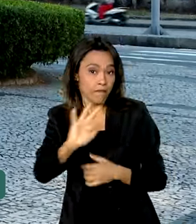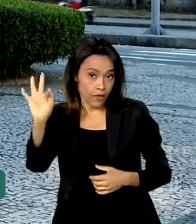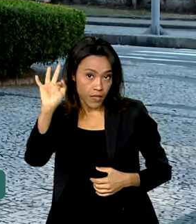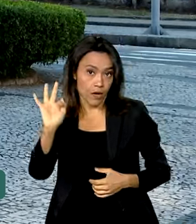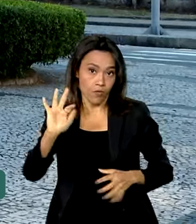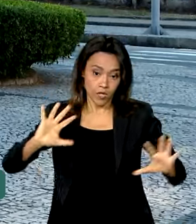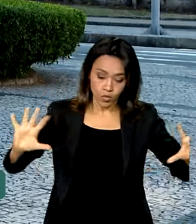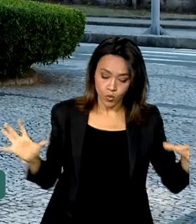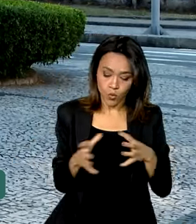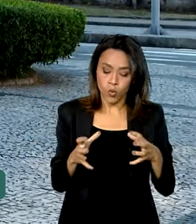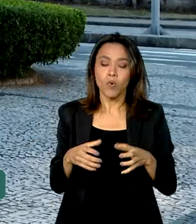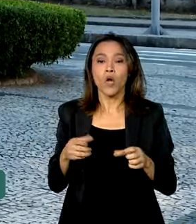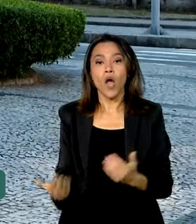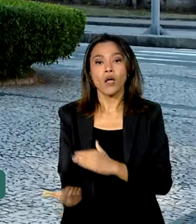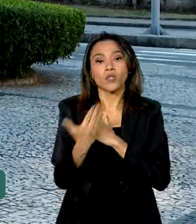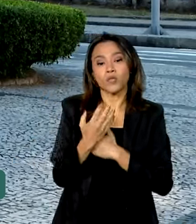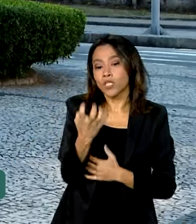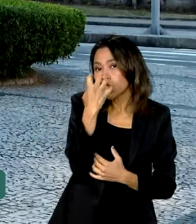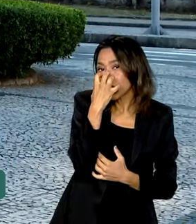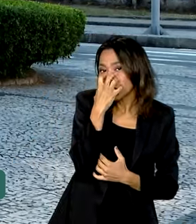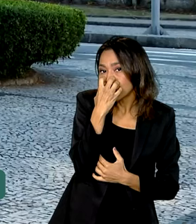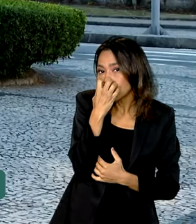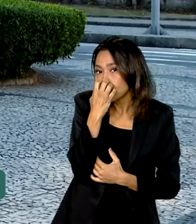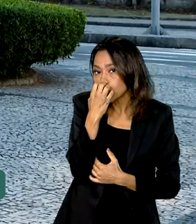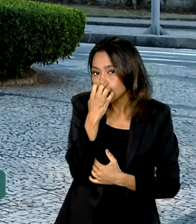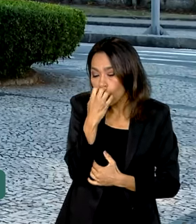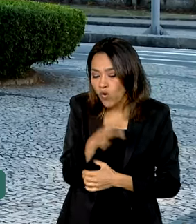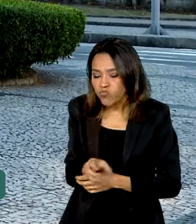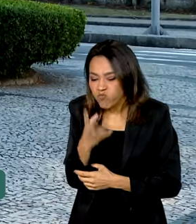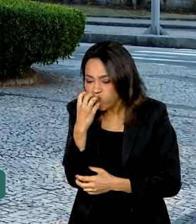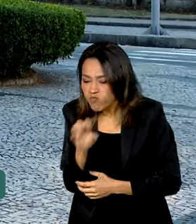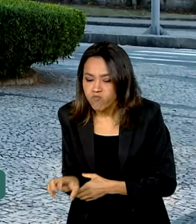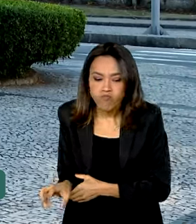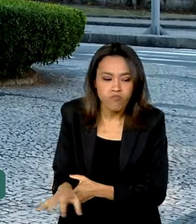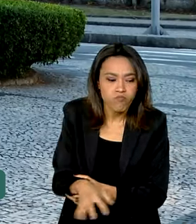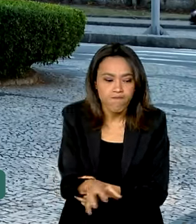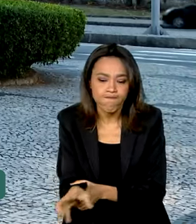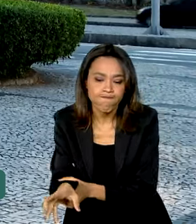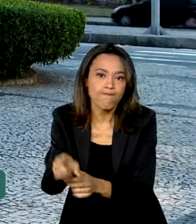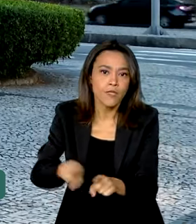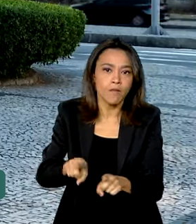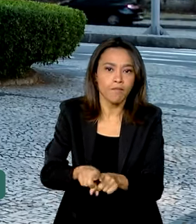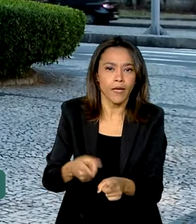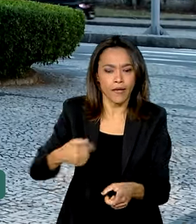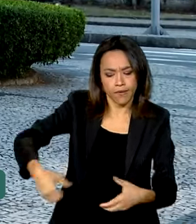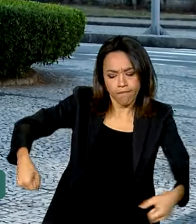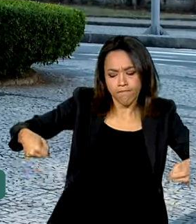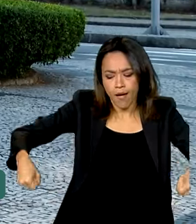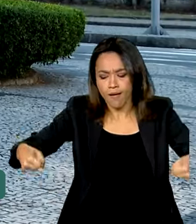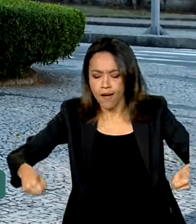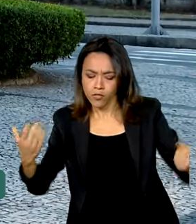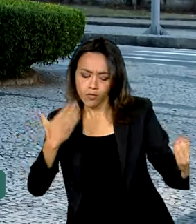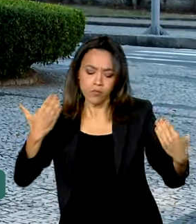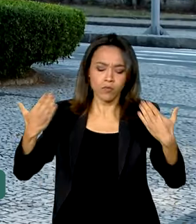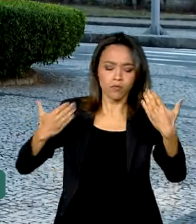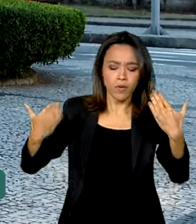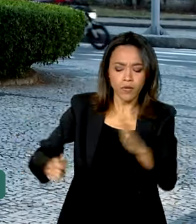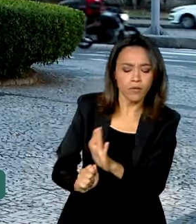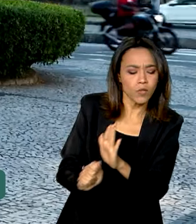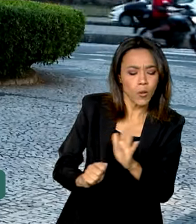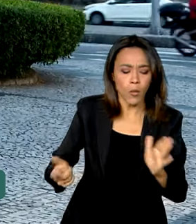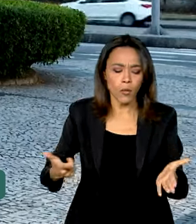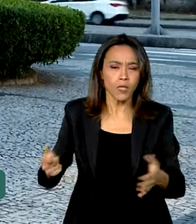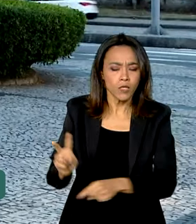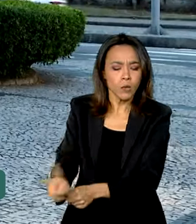Com a ajuda de cães farejadores, os agentes fiscalizam passageiros, bagagens e cargas suspeitas. Além disso, fazem o